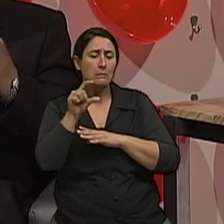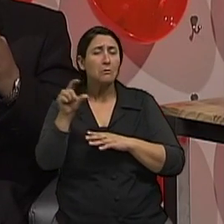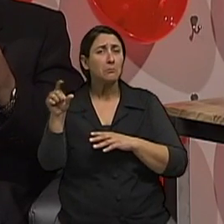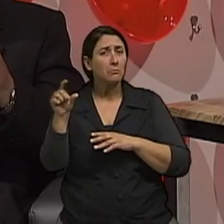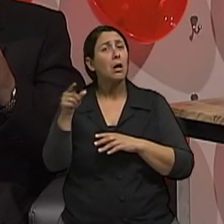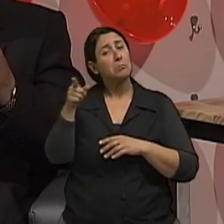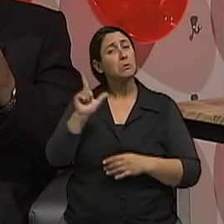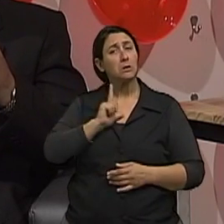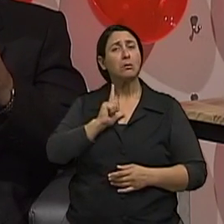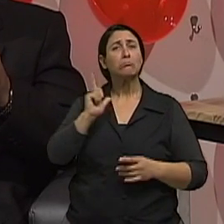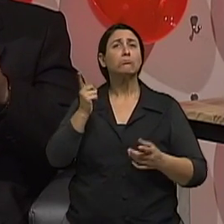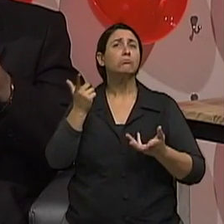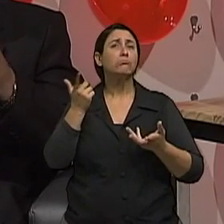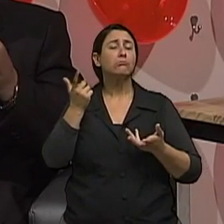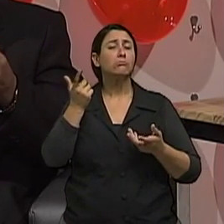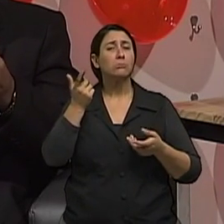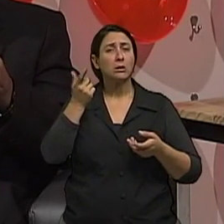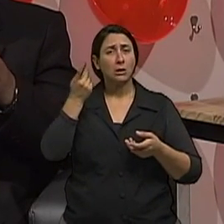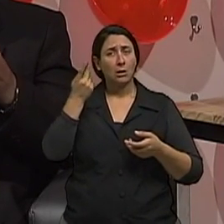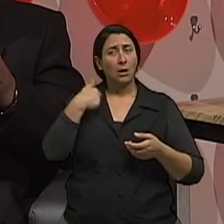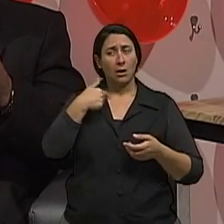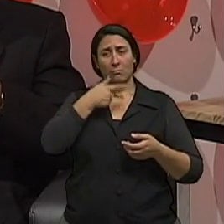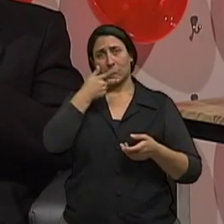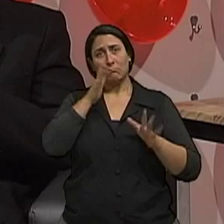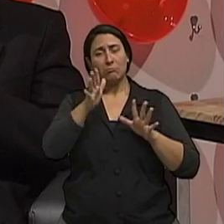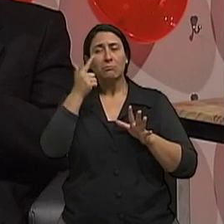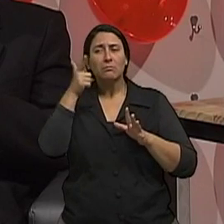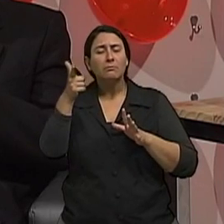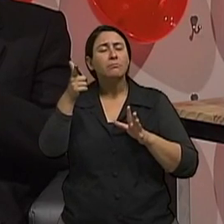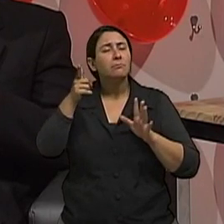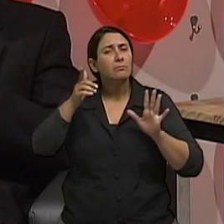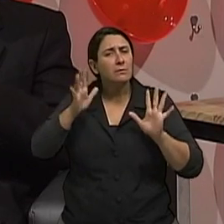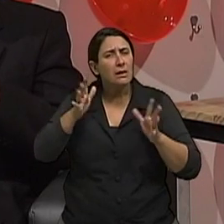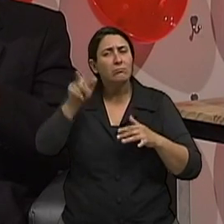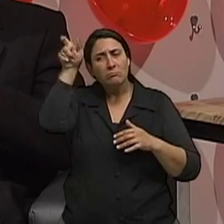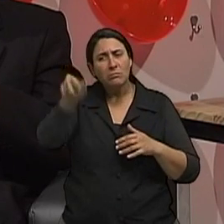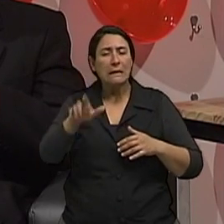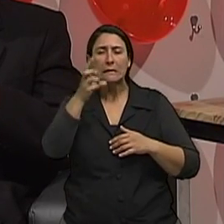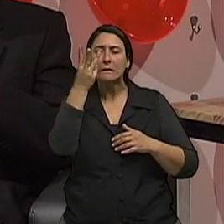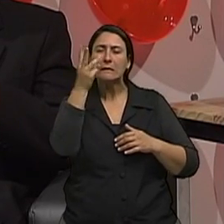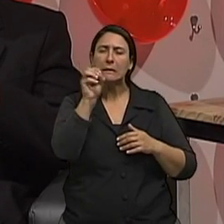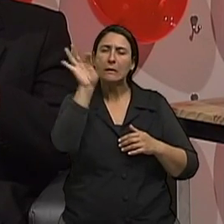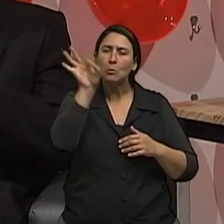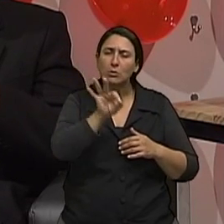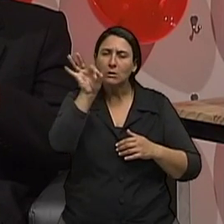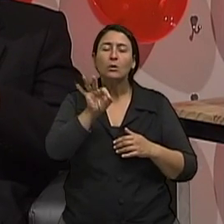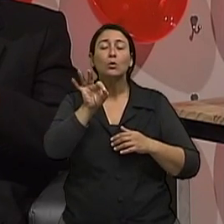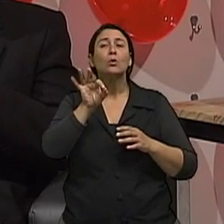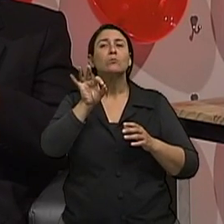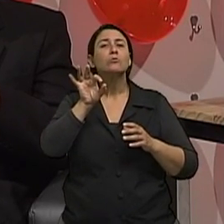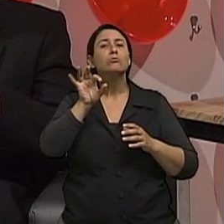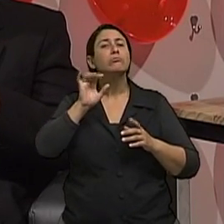têm uma chance, né, nós estamos falando em chance, em probabilidade, aproximadamente 30% menor, né,